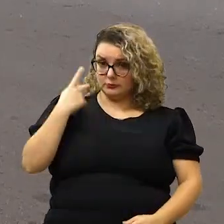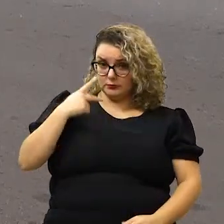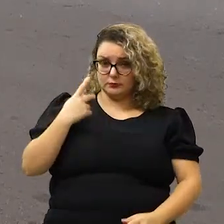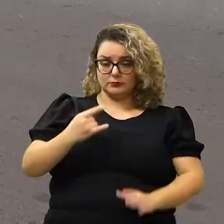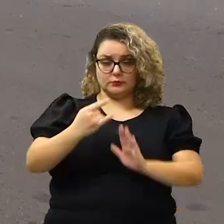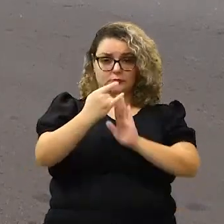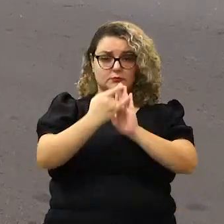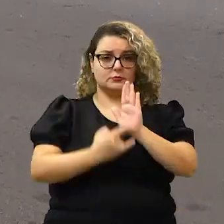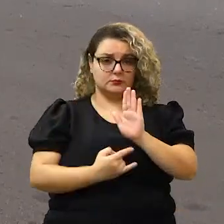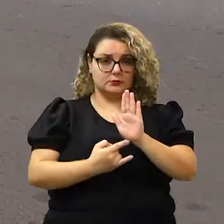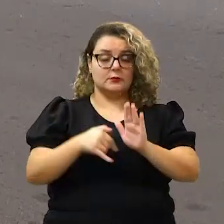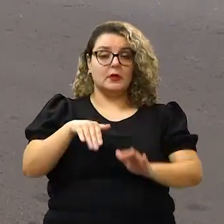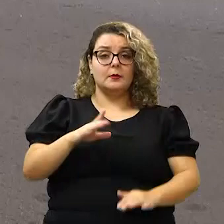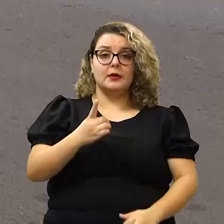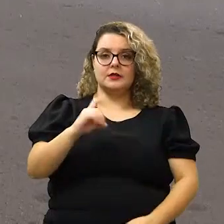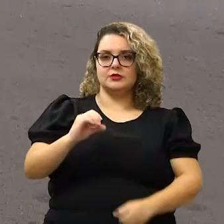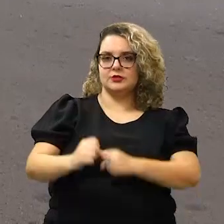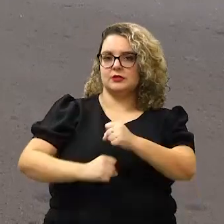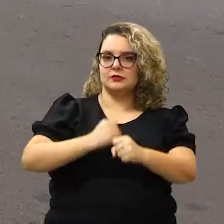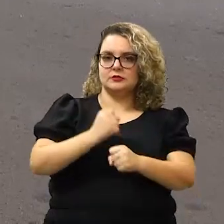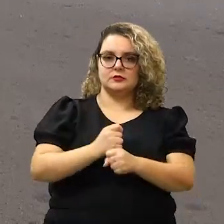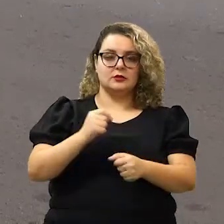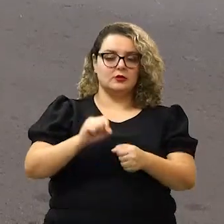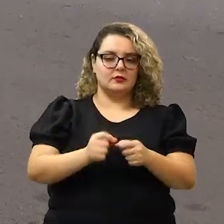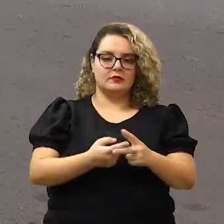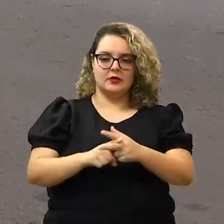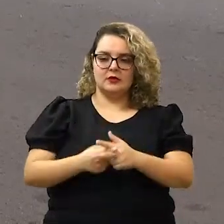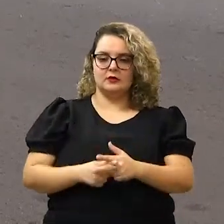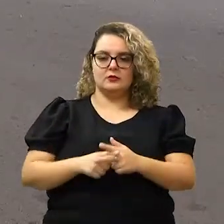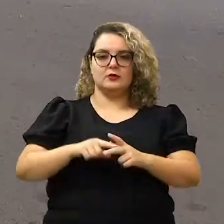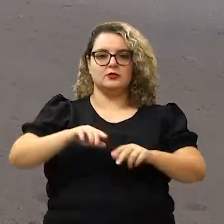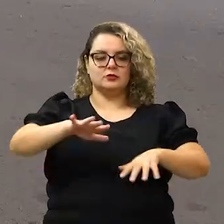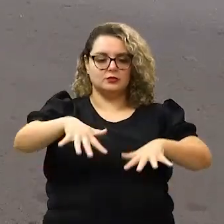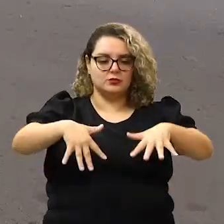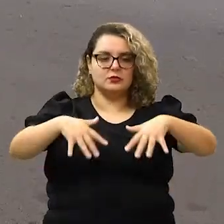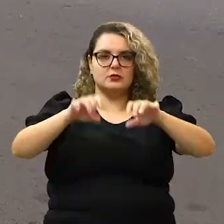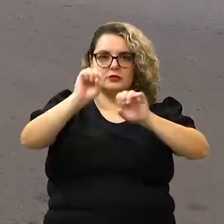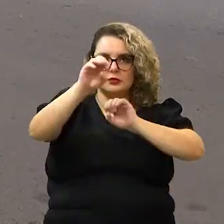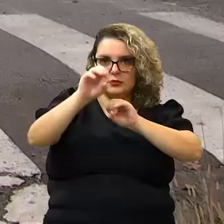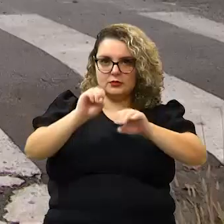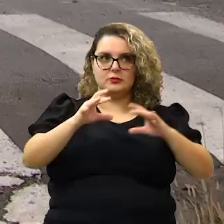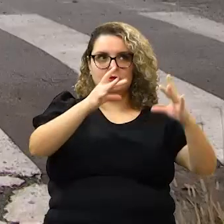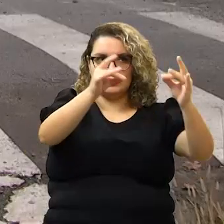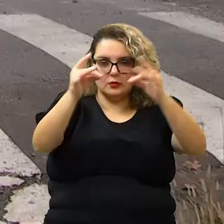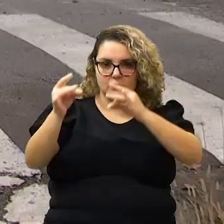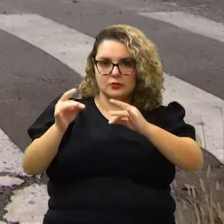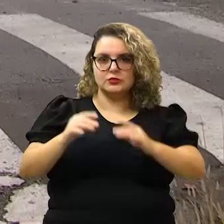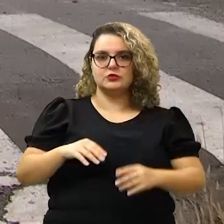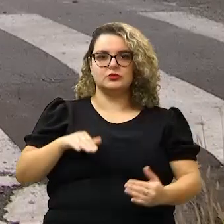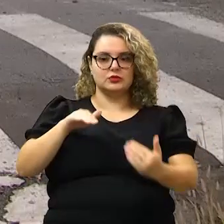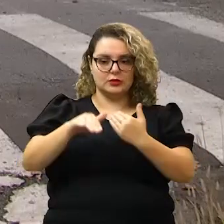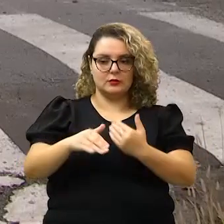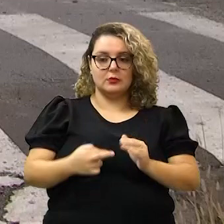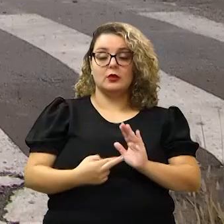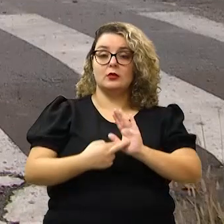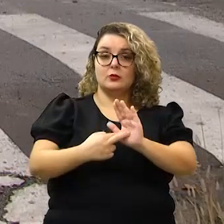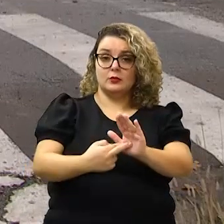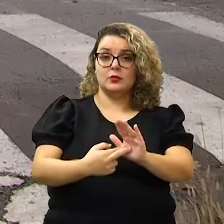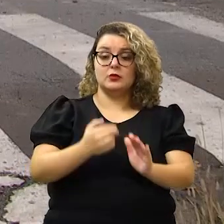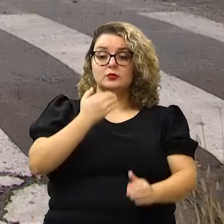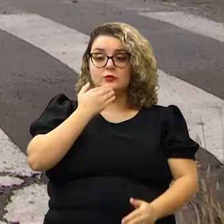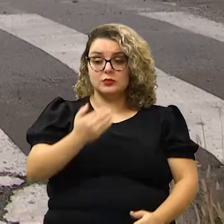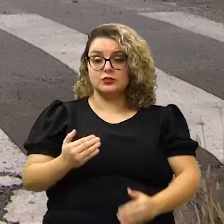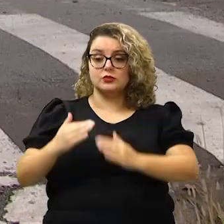parlamentar, no documento, há mais de 10 anos não é feita a manutenção dos sinais de trânsito. Com o objetivo de representar a